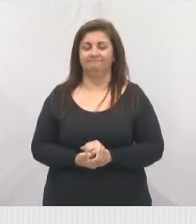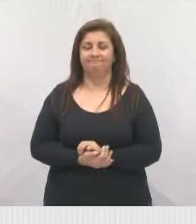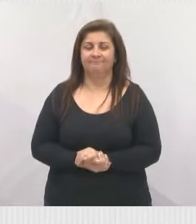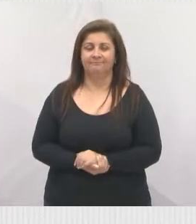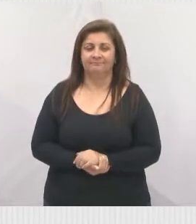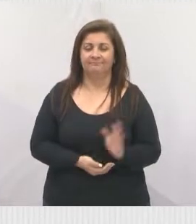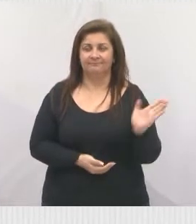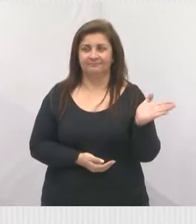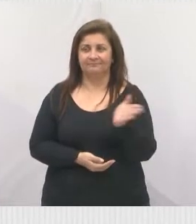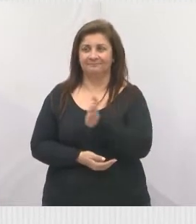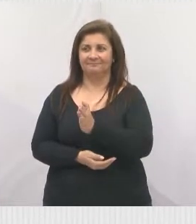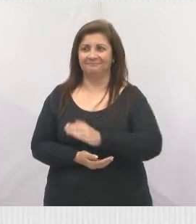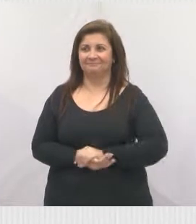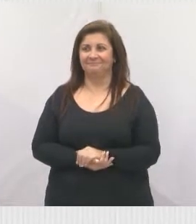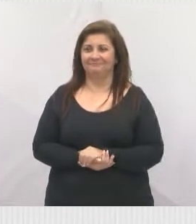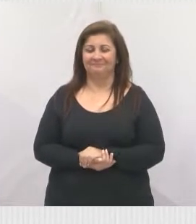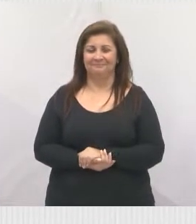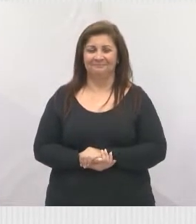A próxima foto, por favor.